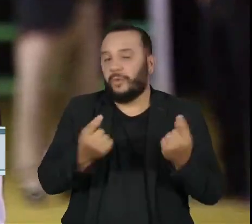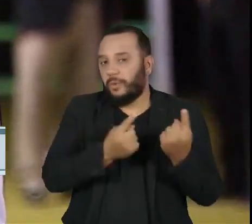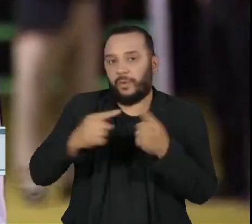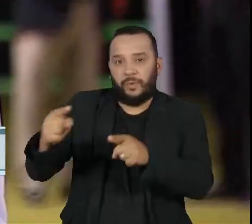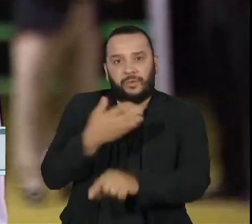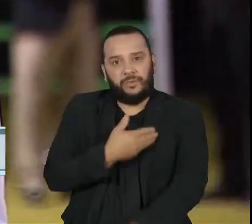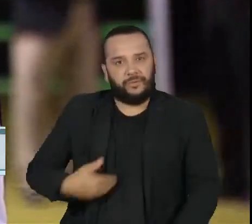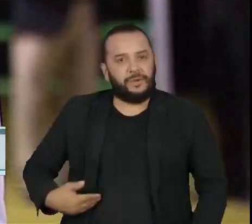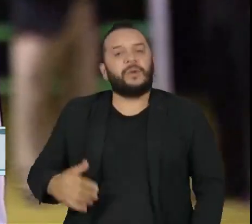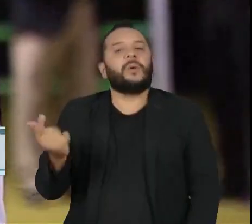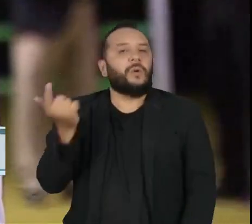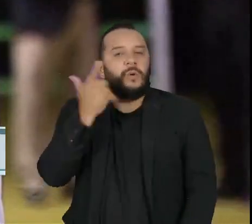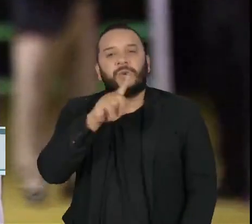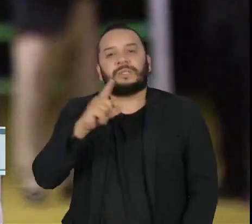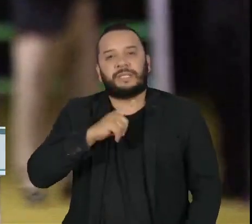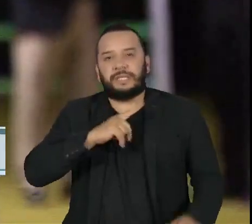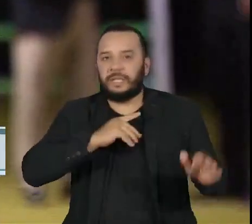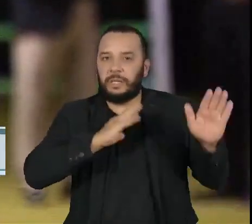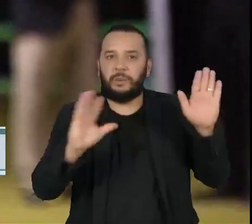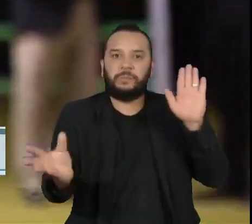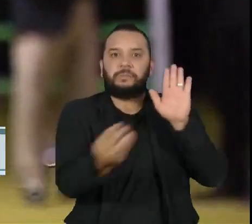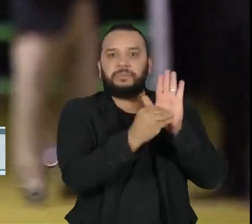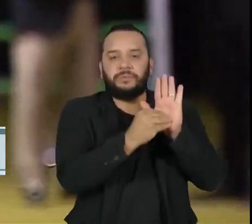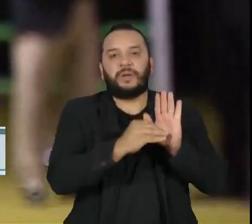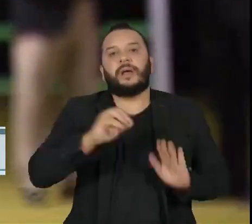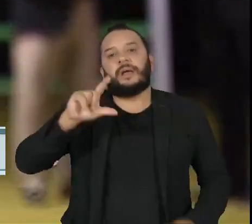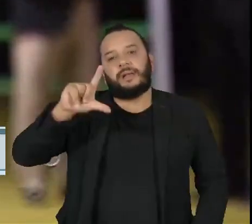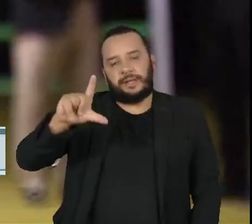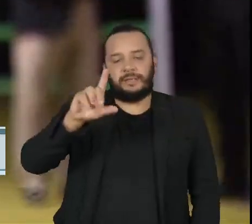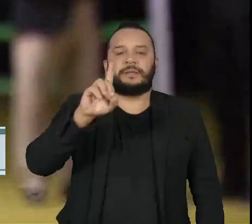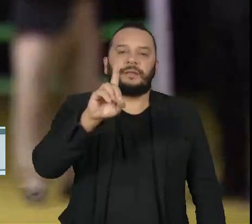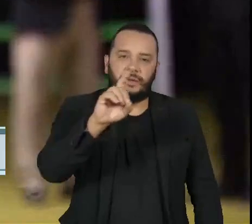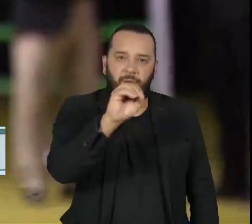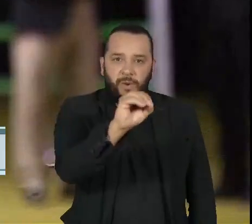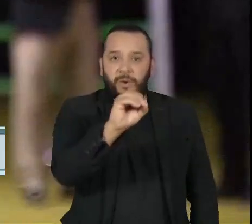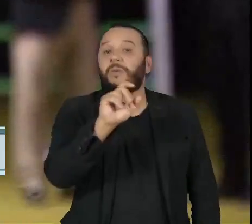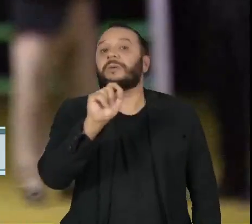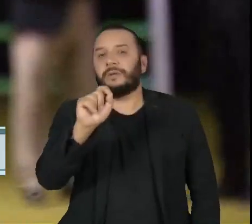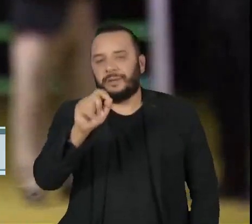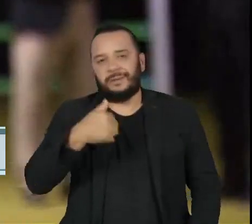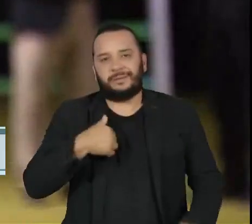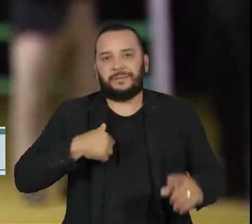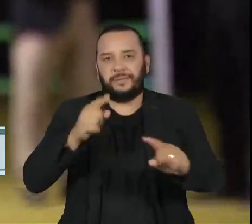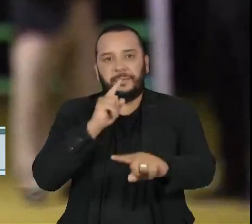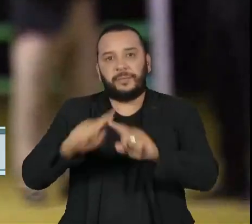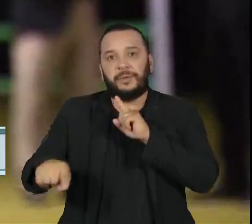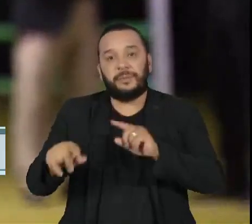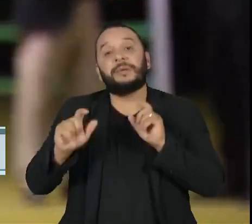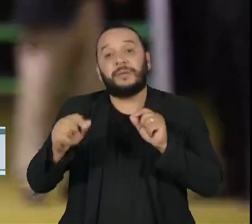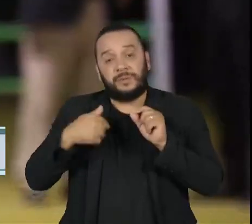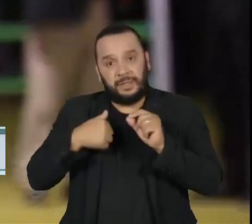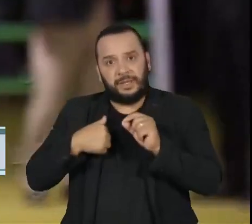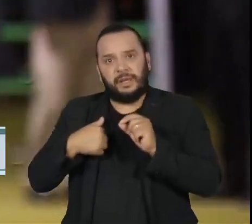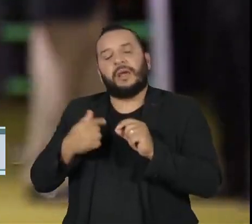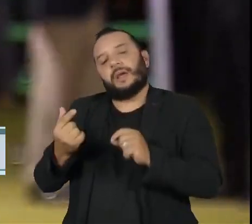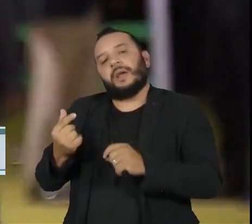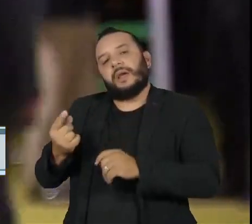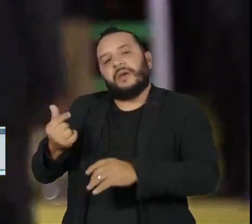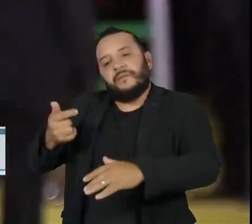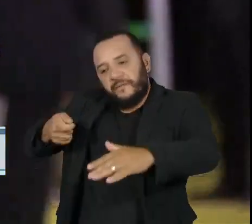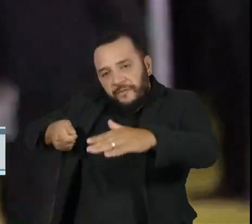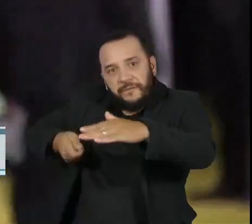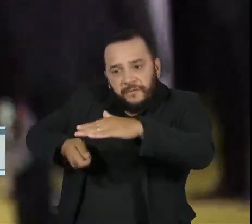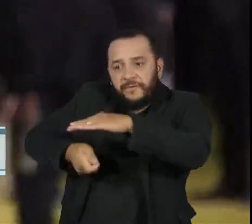última hora um destaque à Lei de Diretrizes Orçamentárias, que proíbe o financiamento de ações contra o que o texto